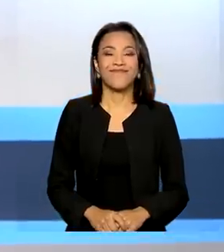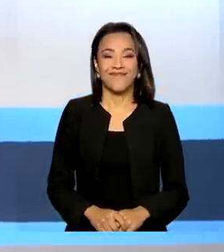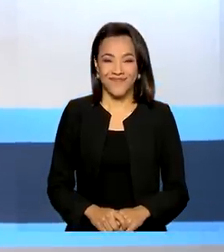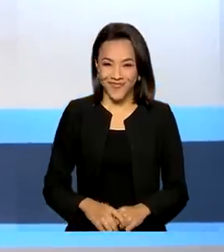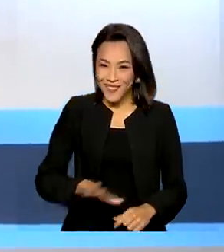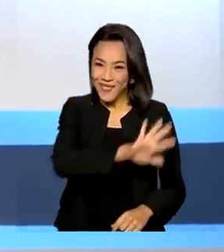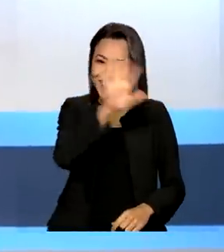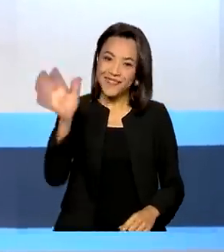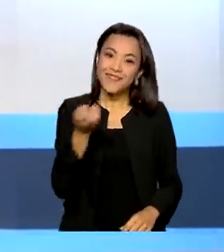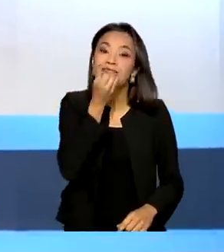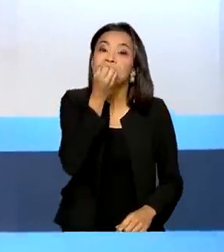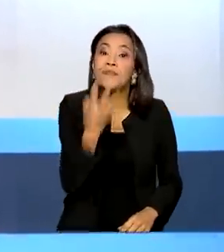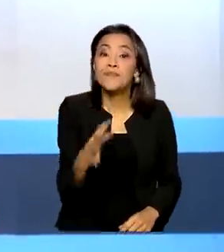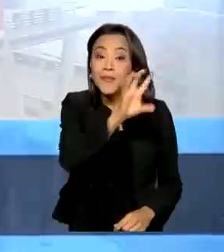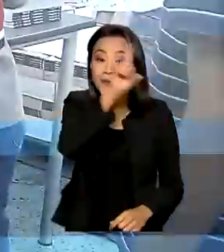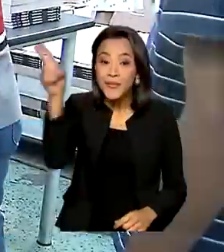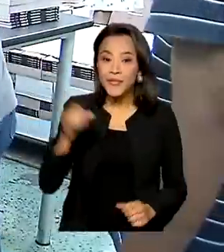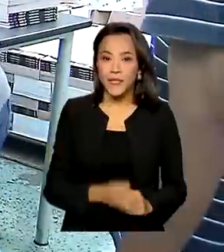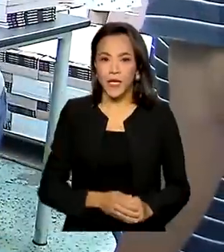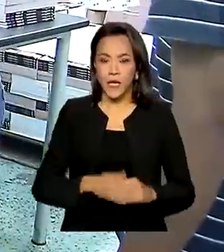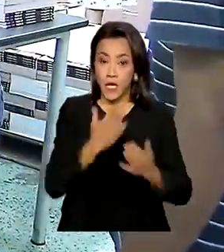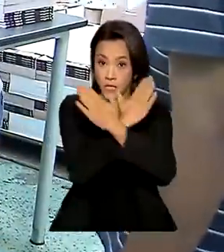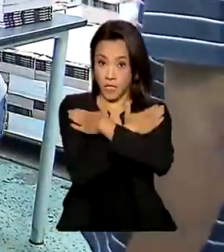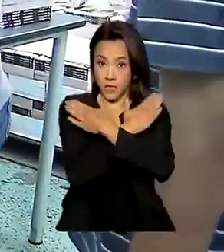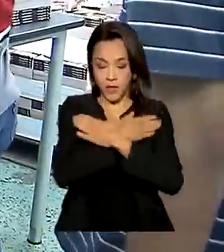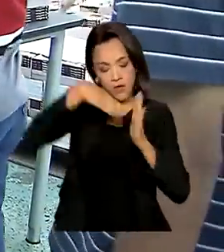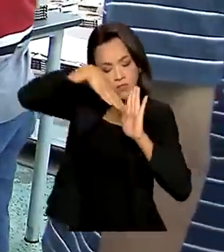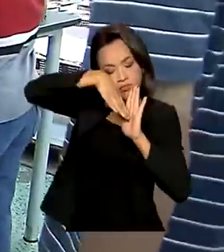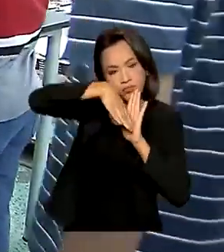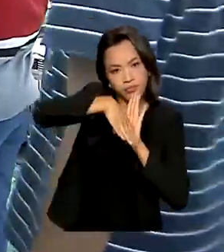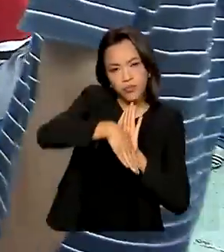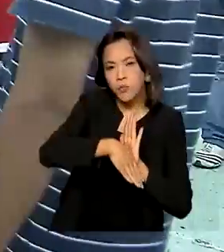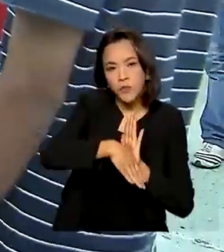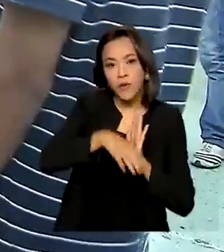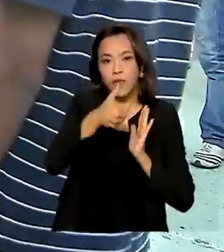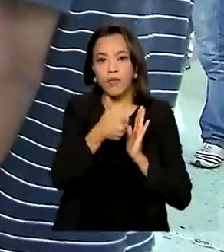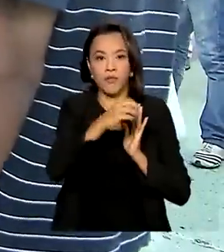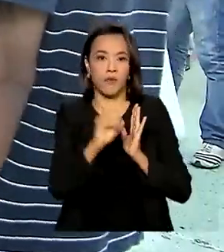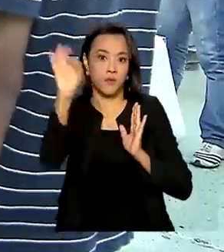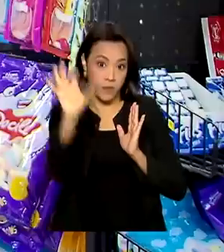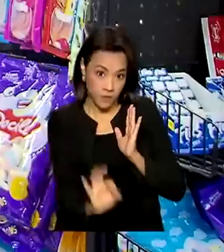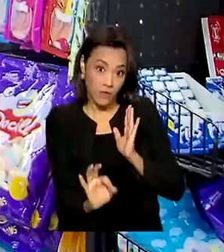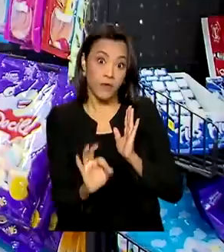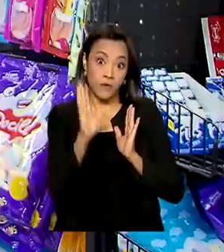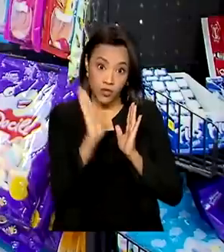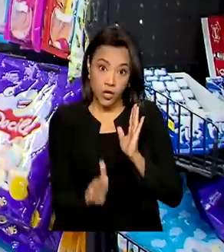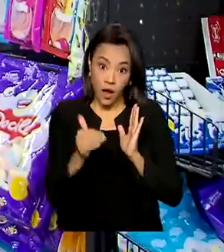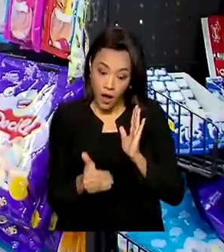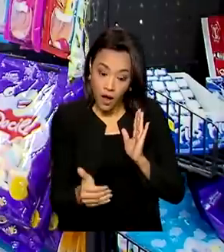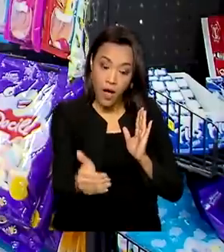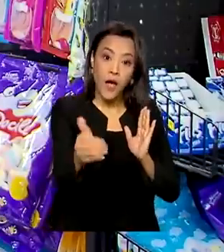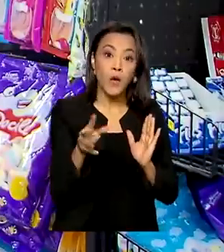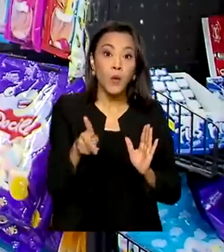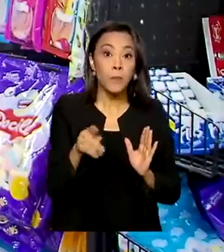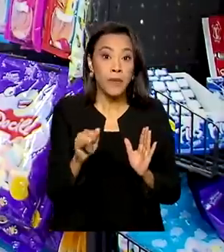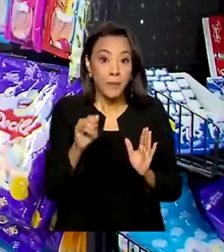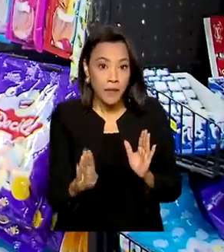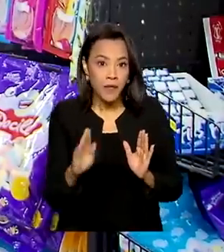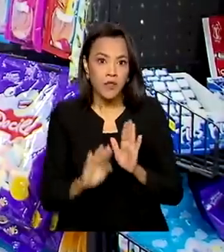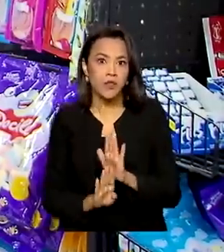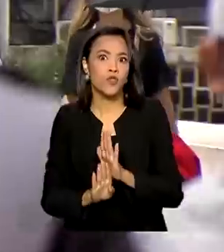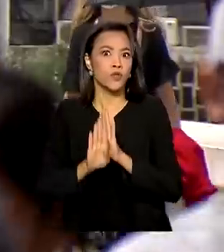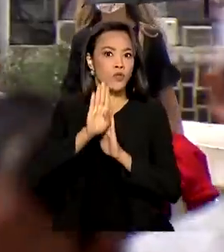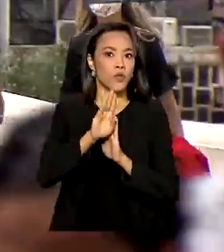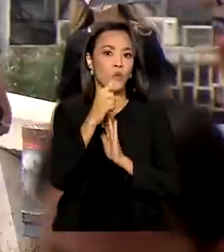Olá, bom dia. Desemprego cai para menos de 10%. Já a projeção do PIB sobe para